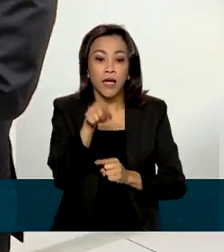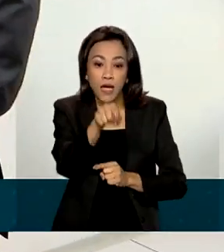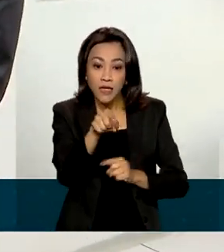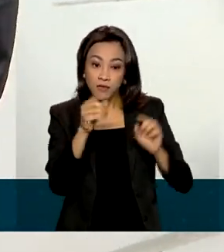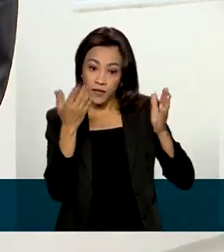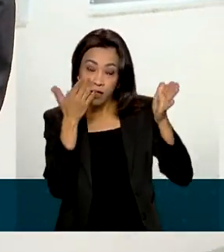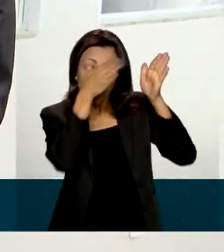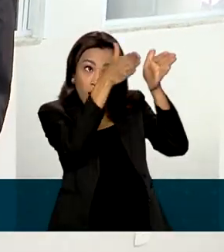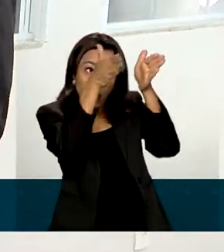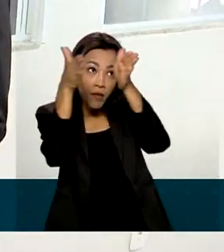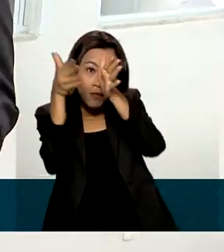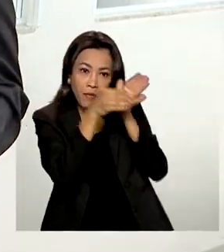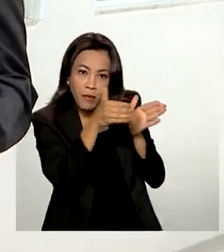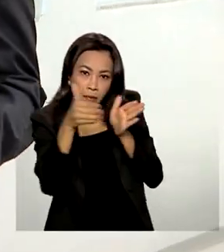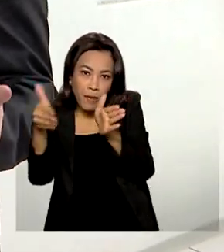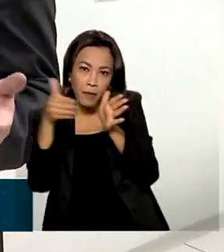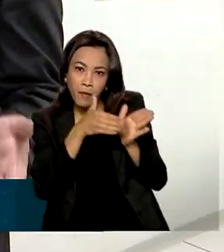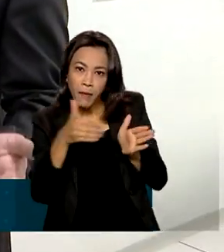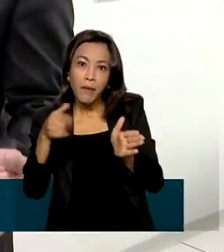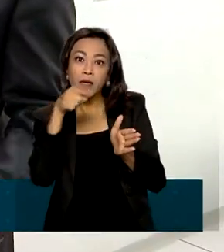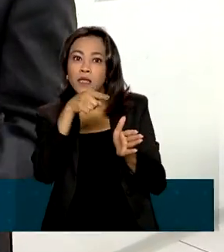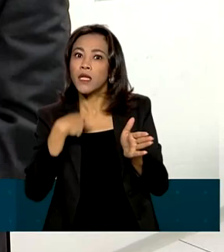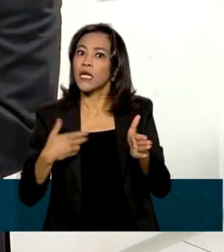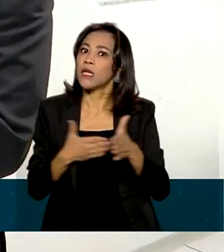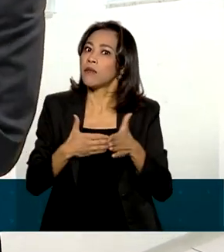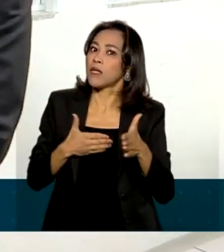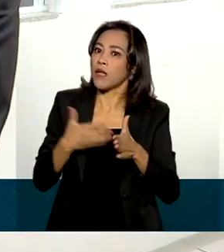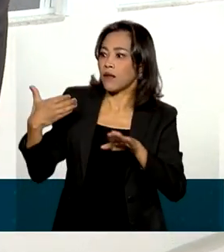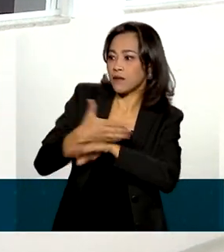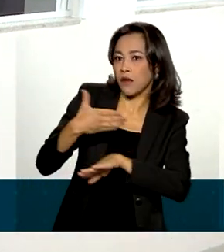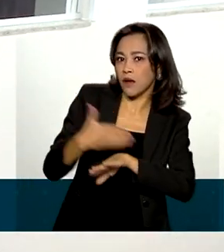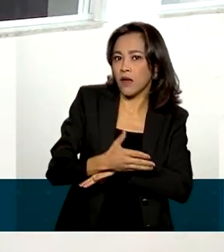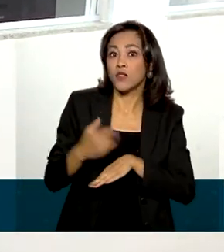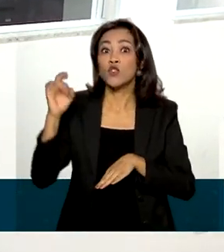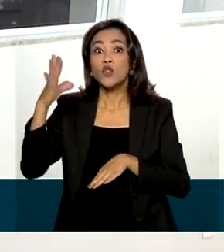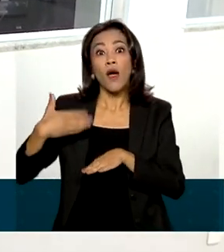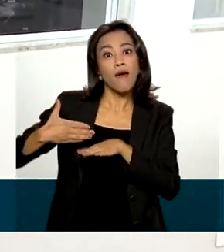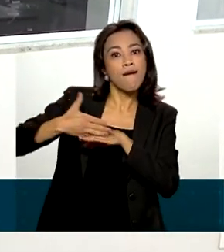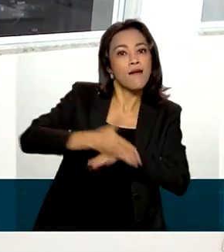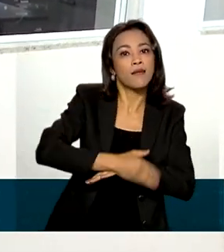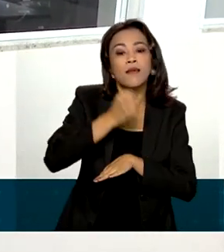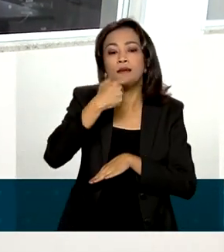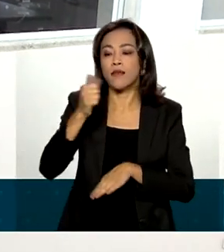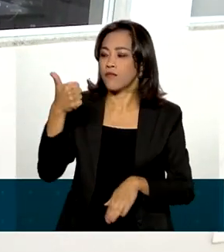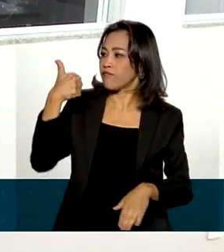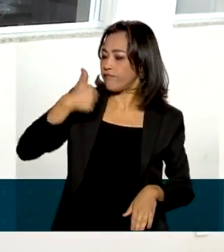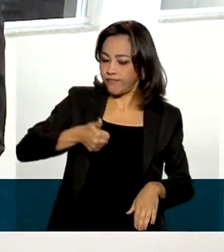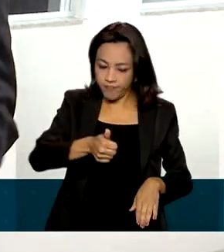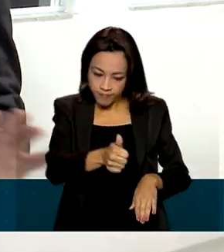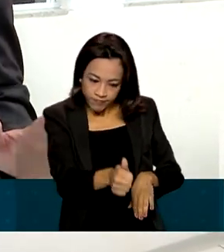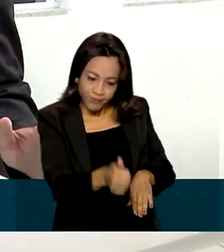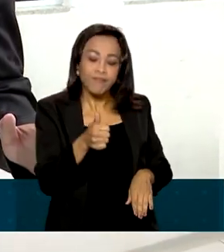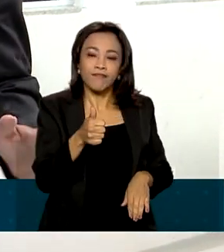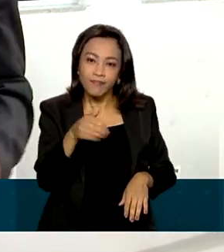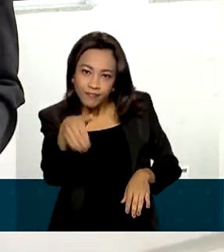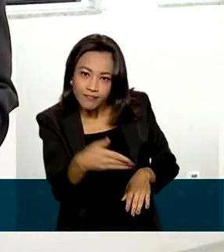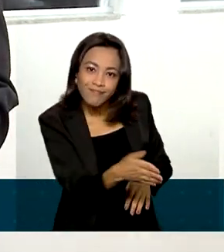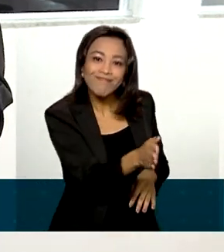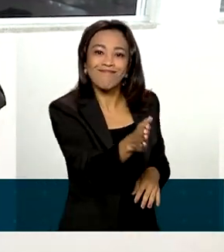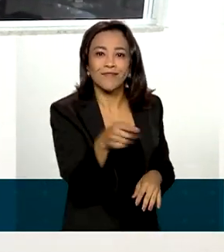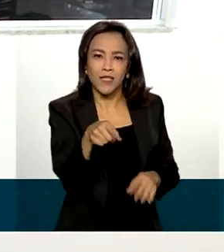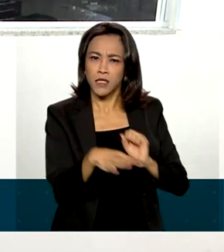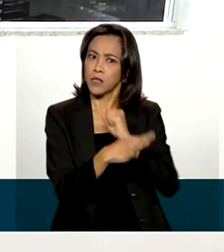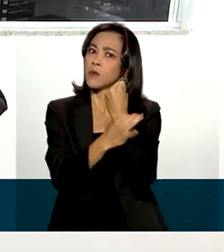nesse outro ambiente, que tem acesso restrito. Só entra no local quem tem a digital cadastrada. A segurança é